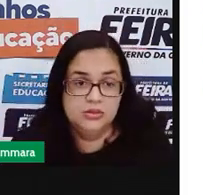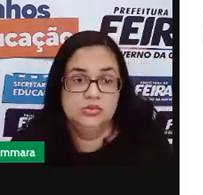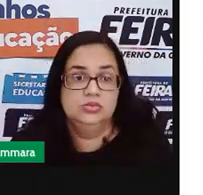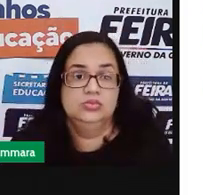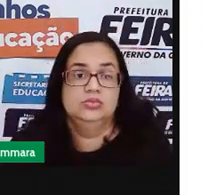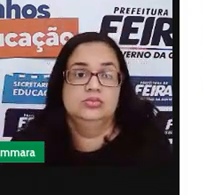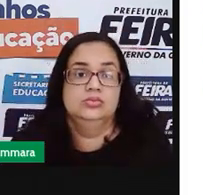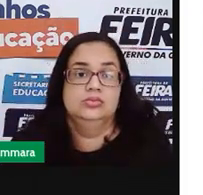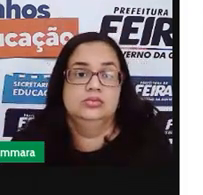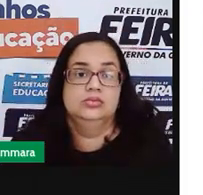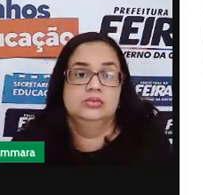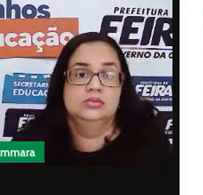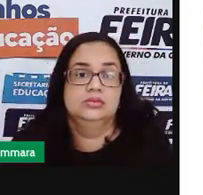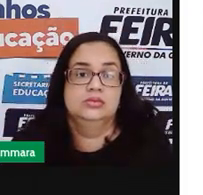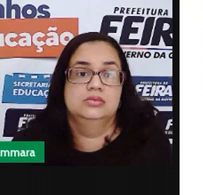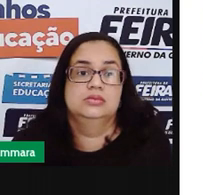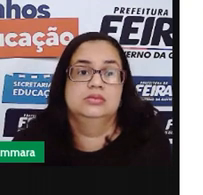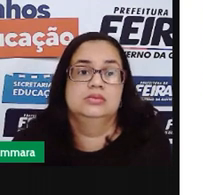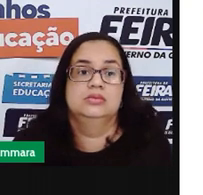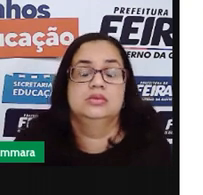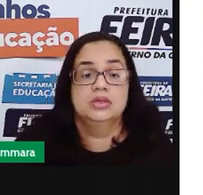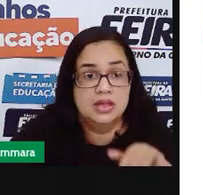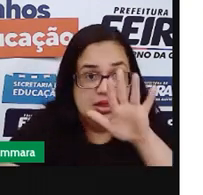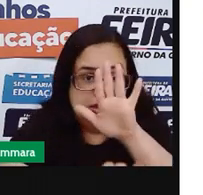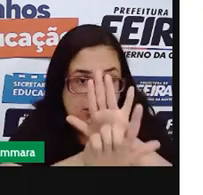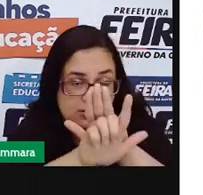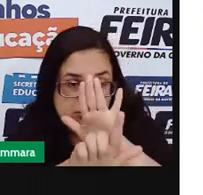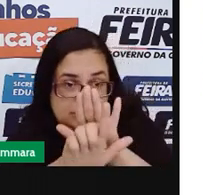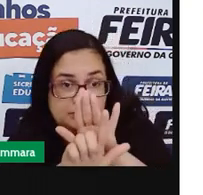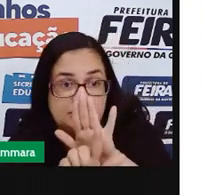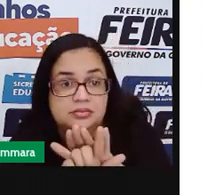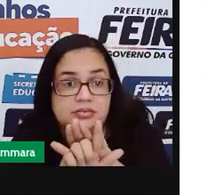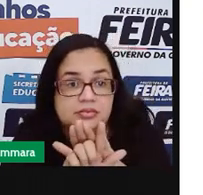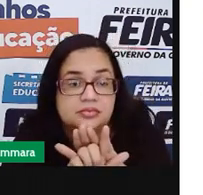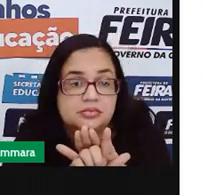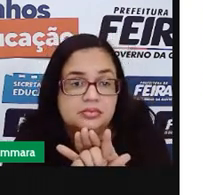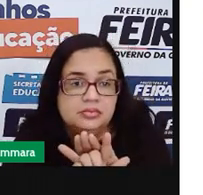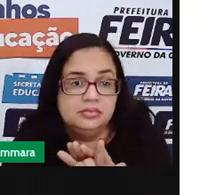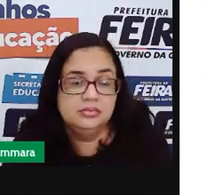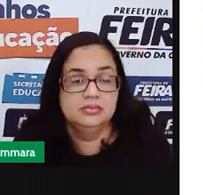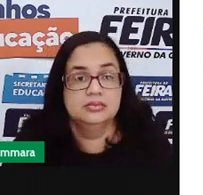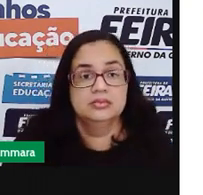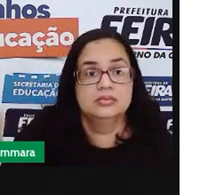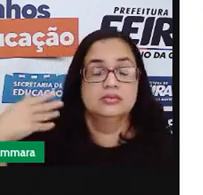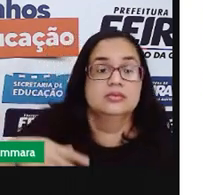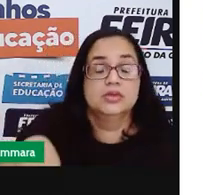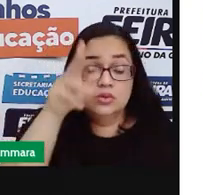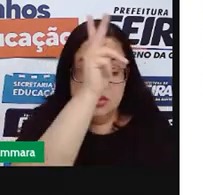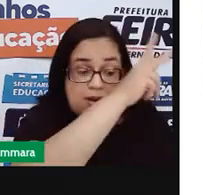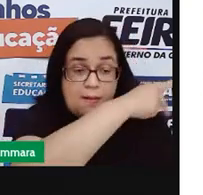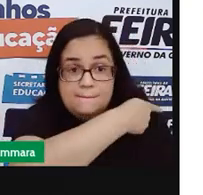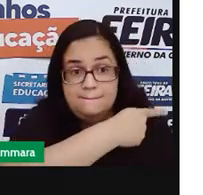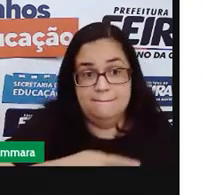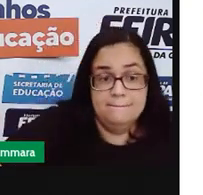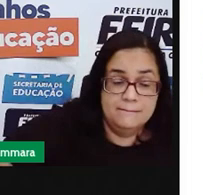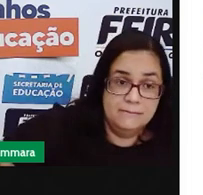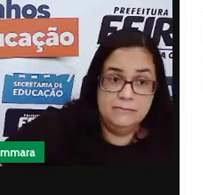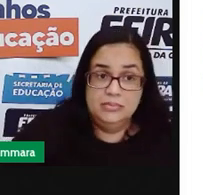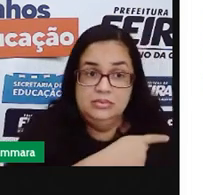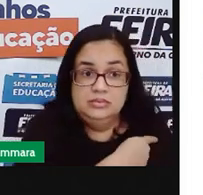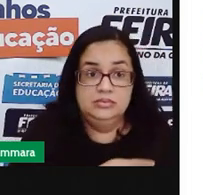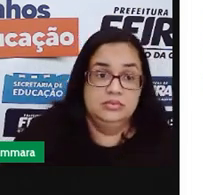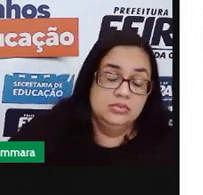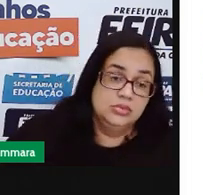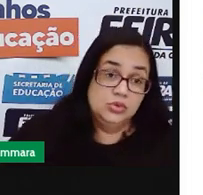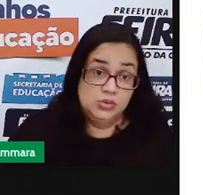debaixo dessa lei. E a lei, lá, quando o presidente da república está falando, quando